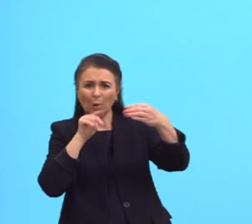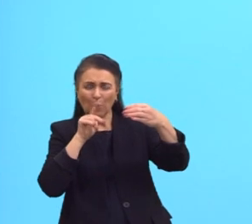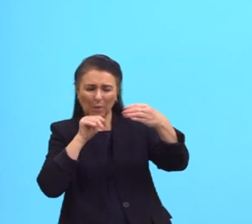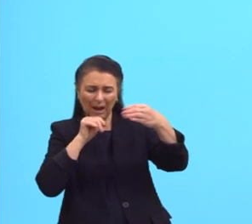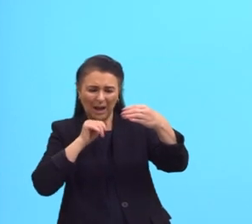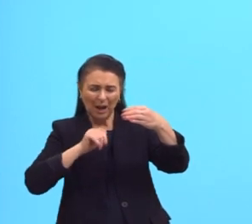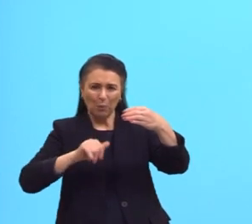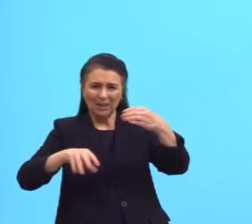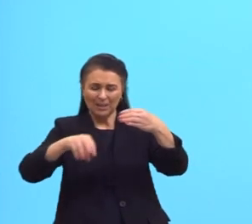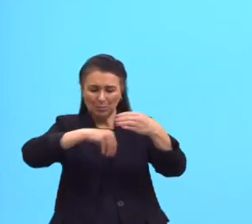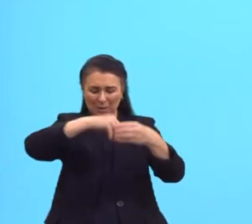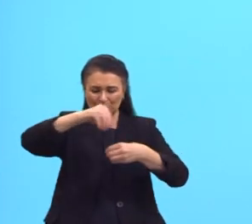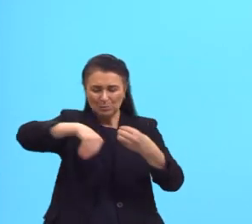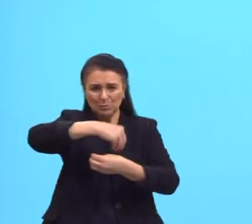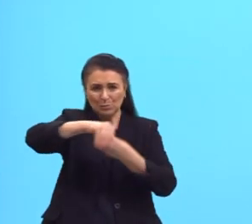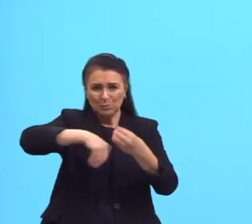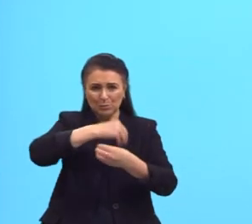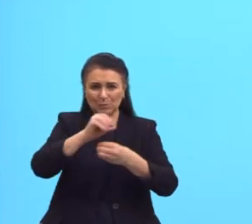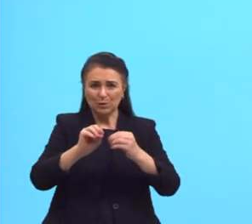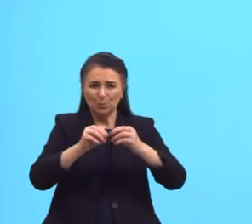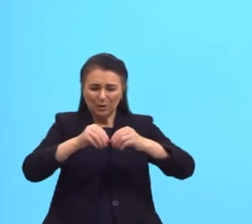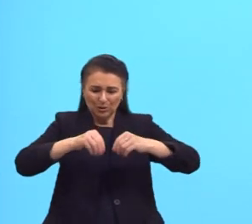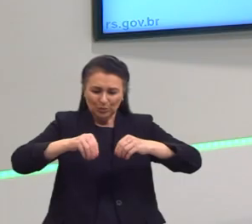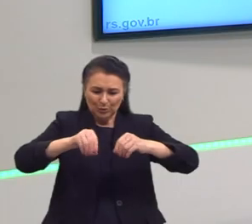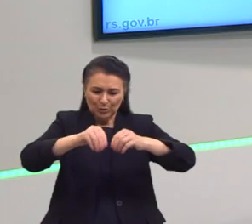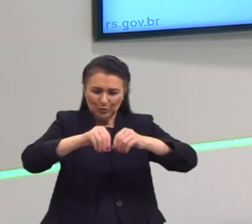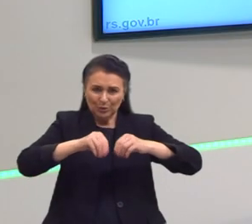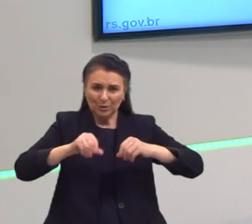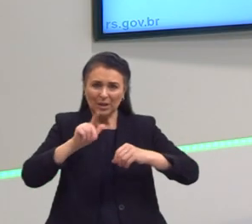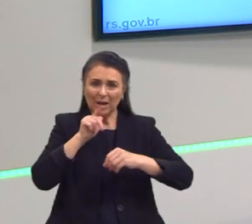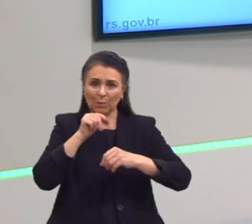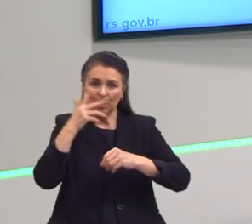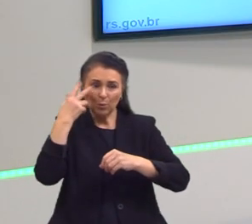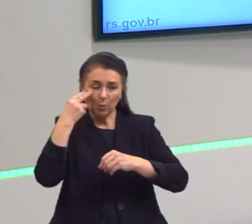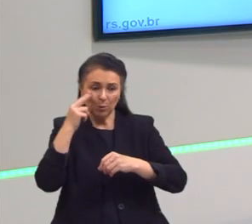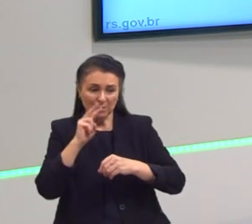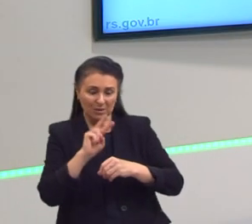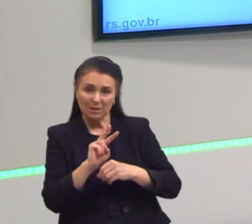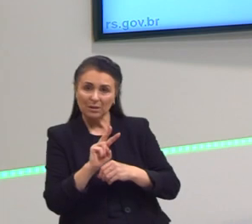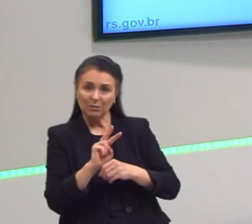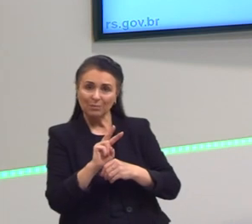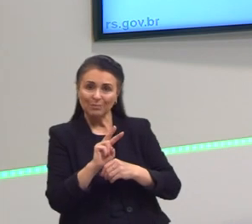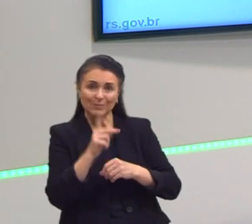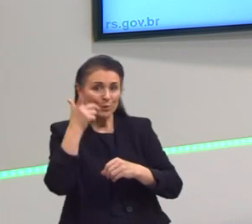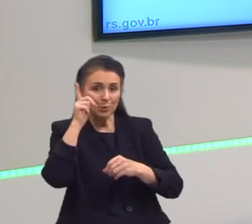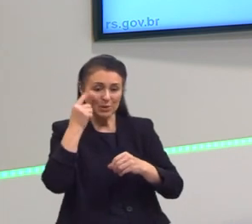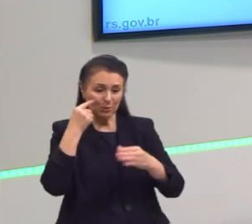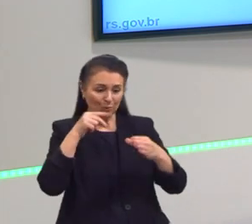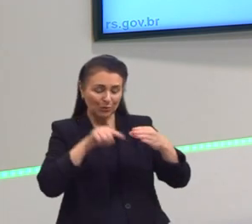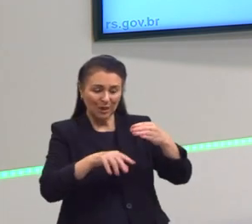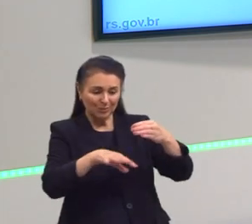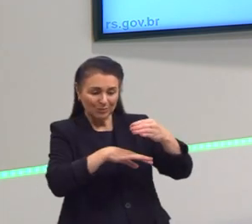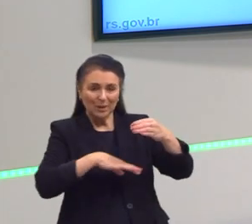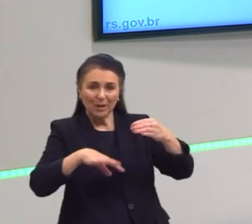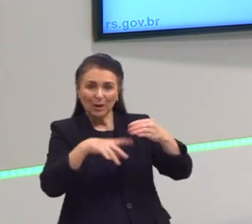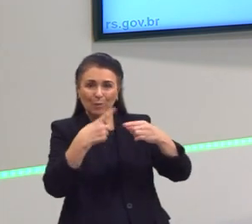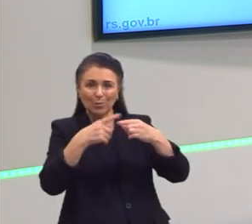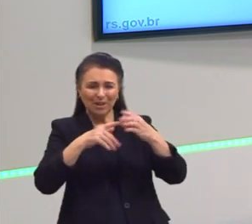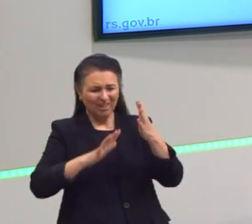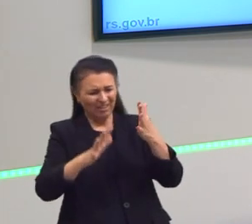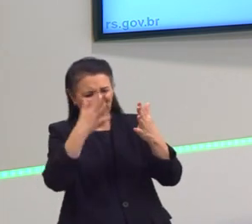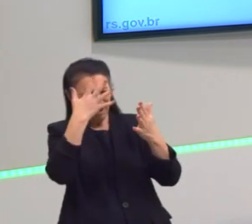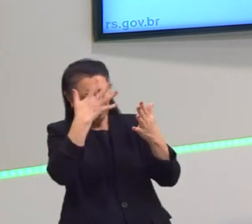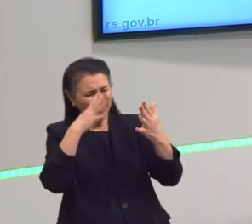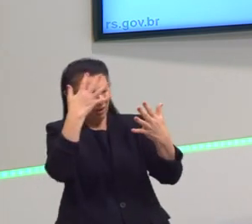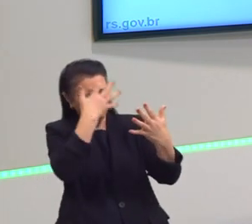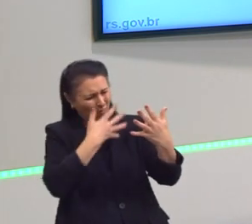mistura de areia e água, eu não consigo muitas vezes visualizar o fundo do recipiente. Por quê? Porque não permite que eu